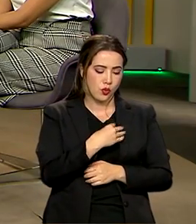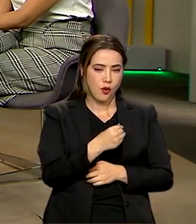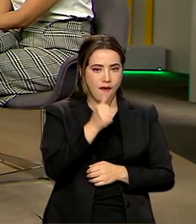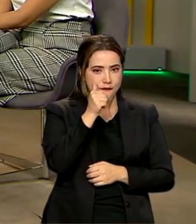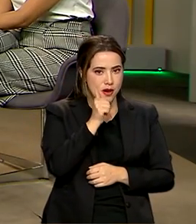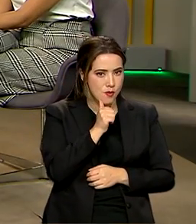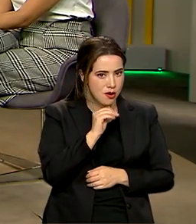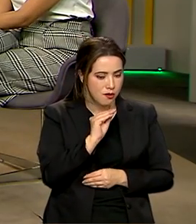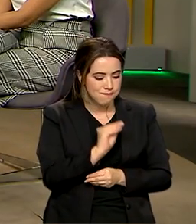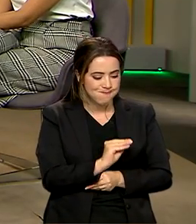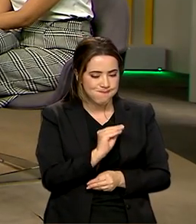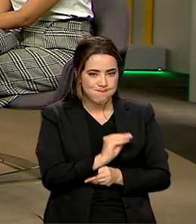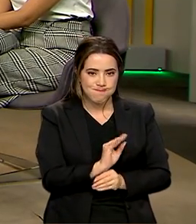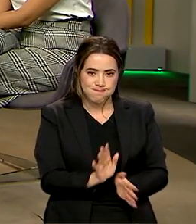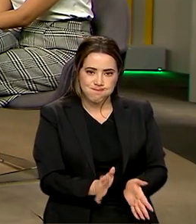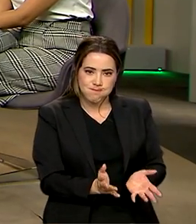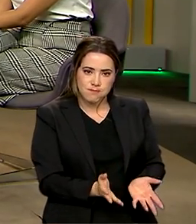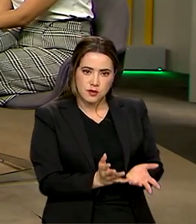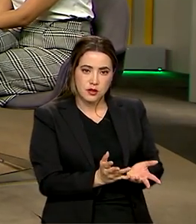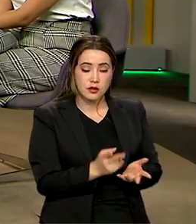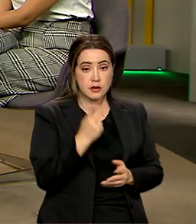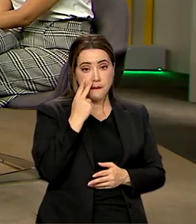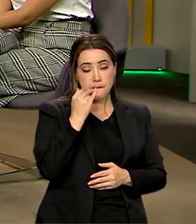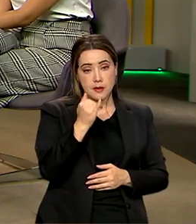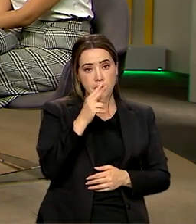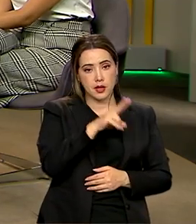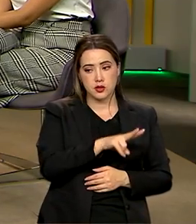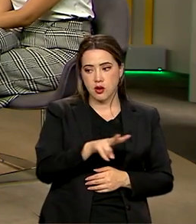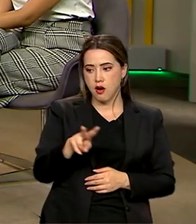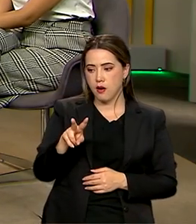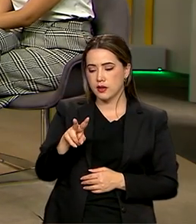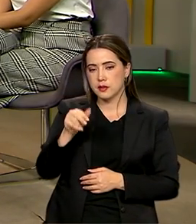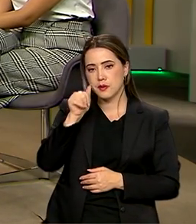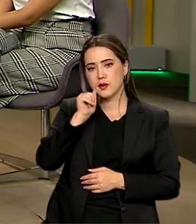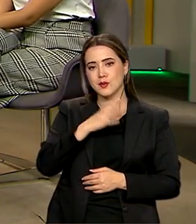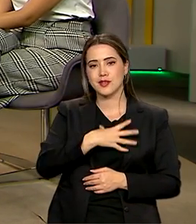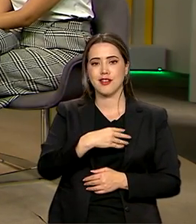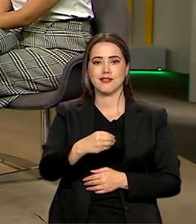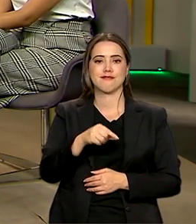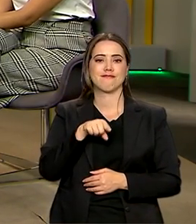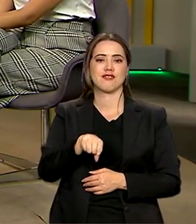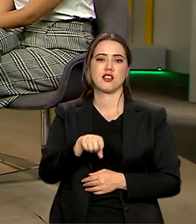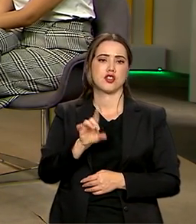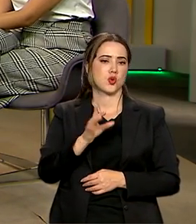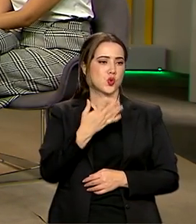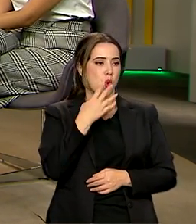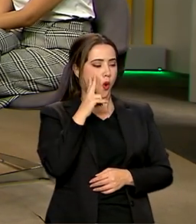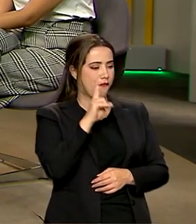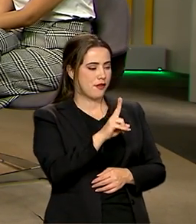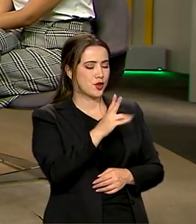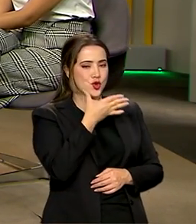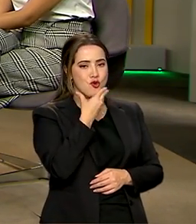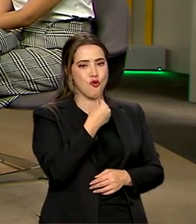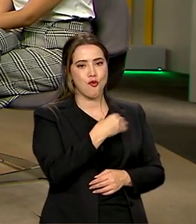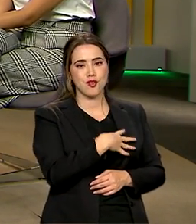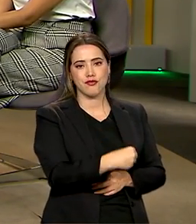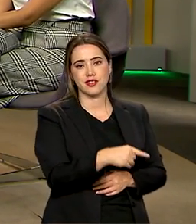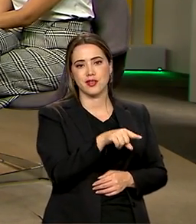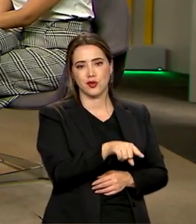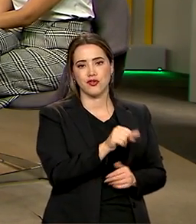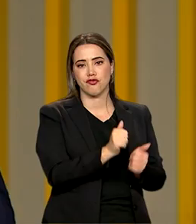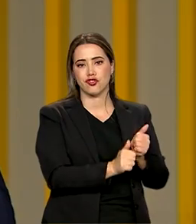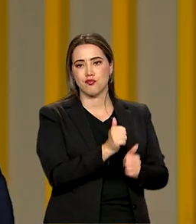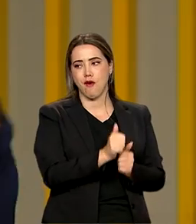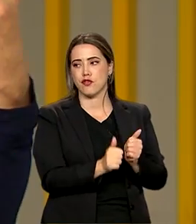Então, fazendo com que os pais olhem para as filhas também, e não só para os filhos. É um pouco nesse